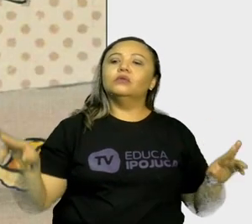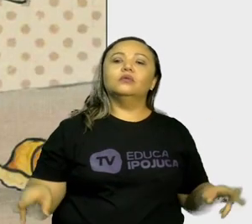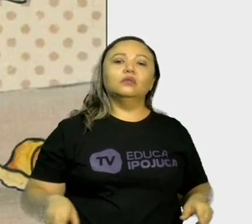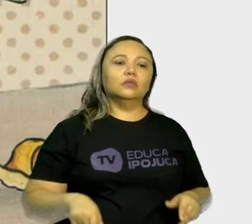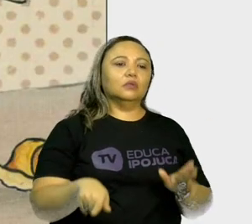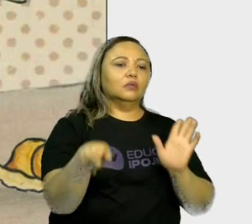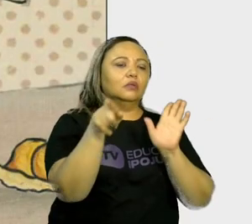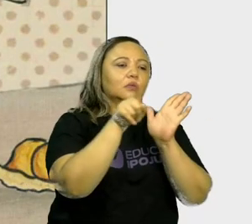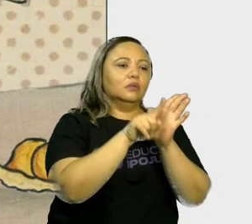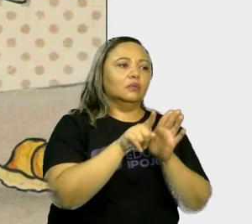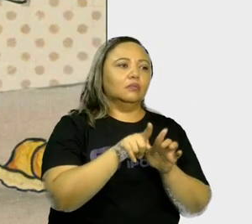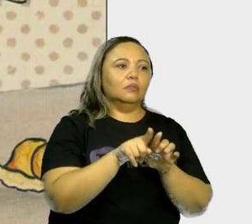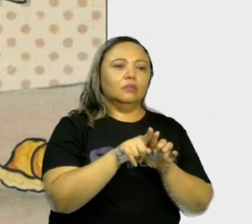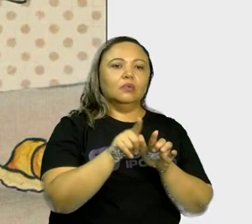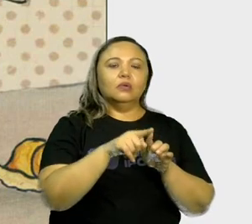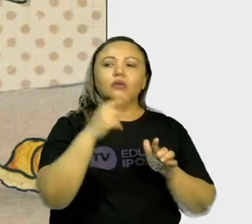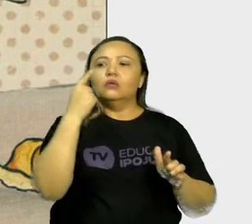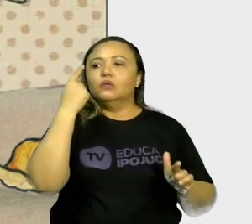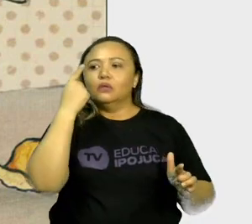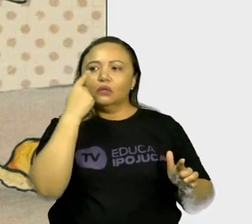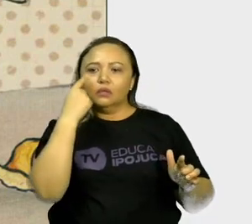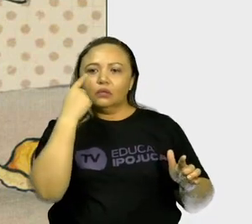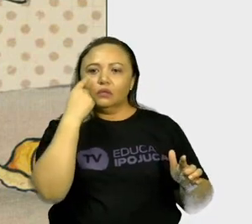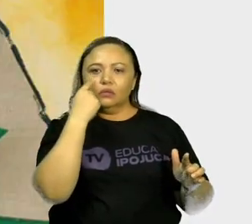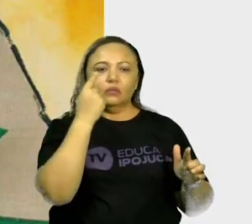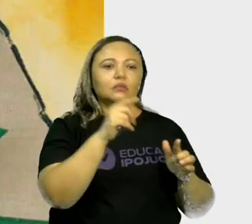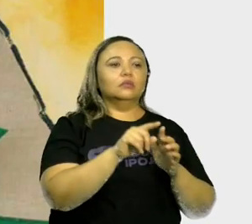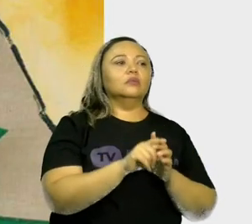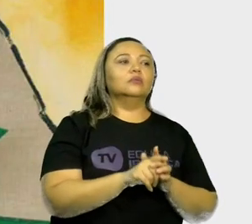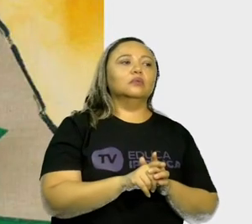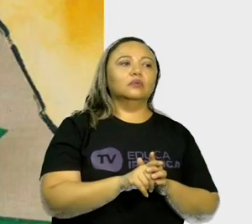Também tem os olhos.